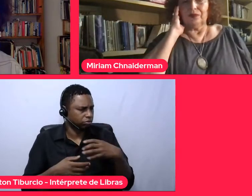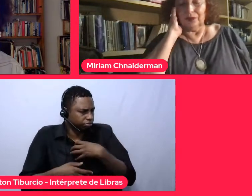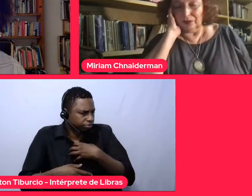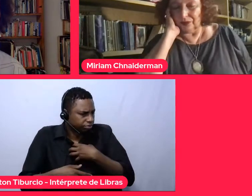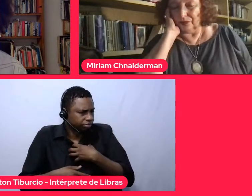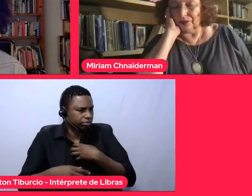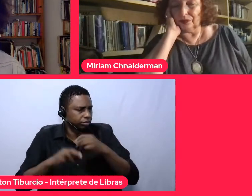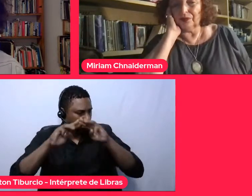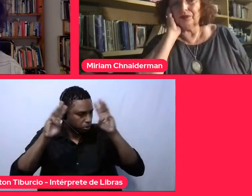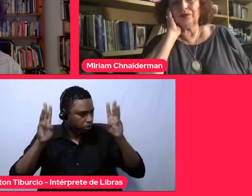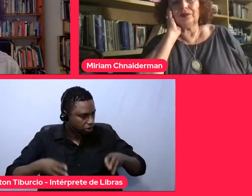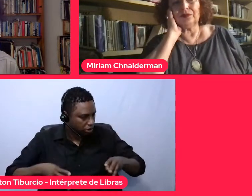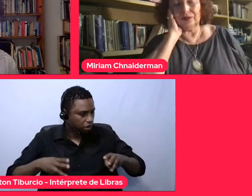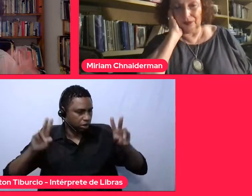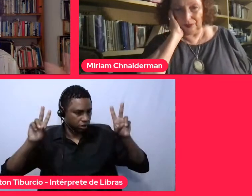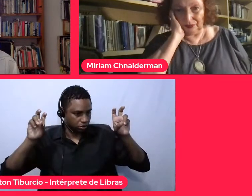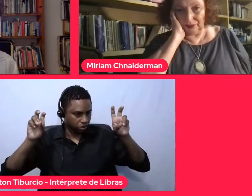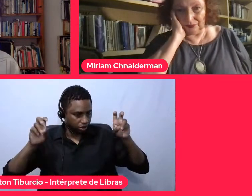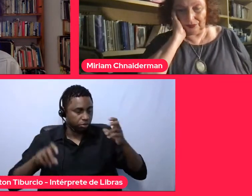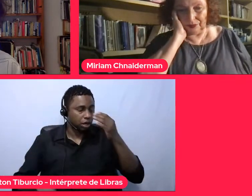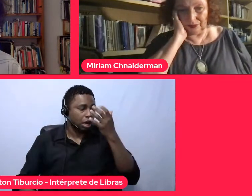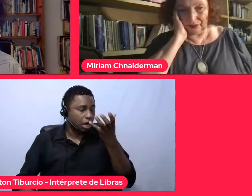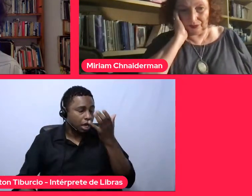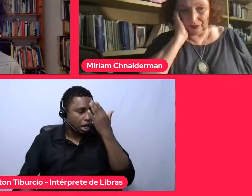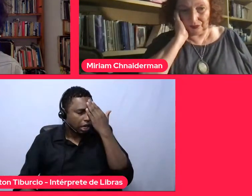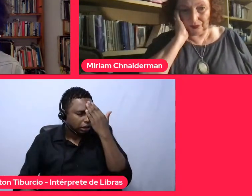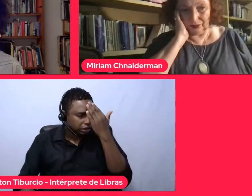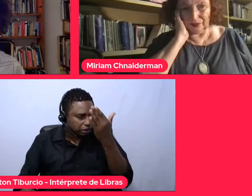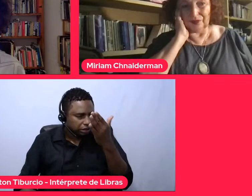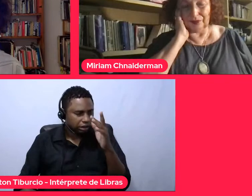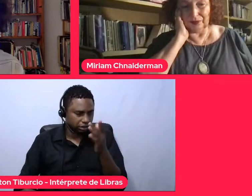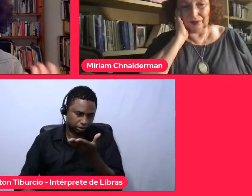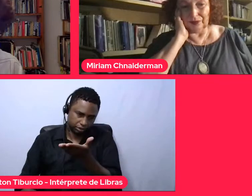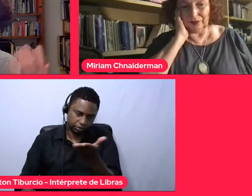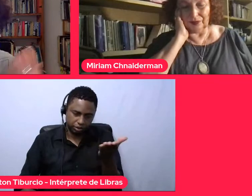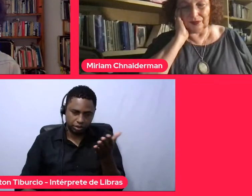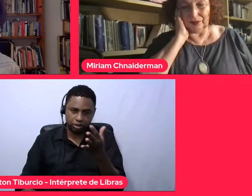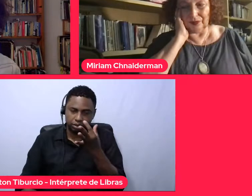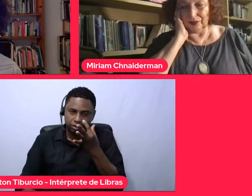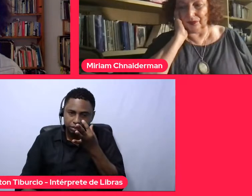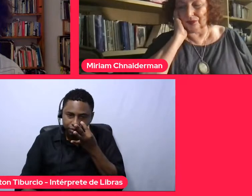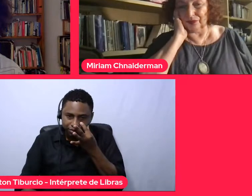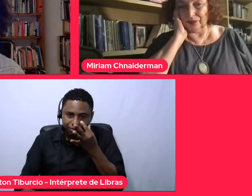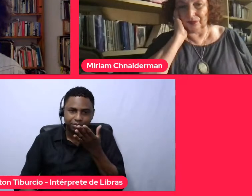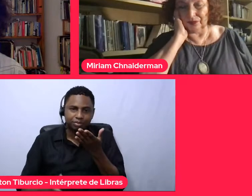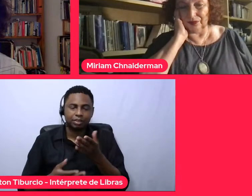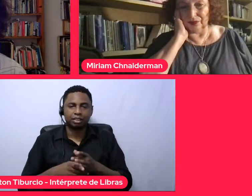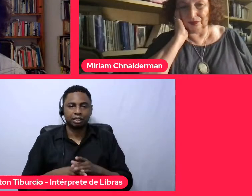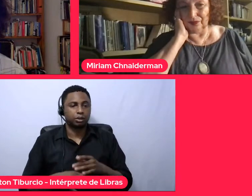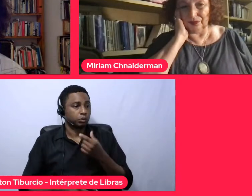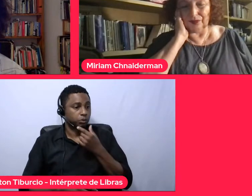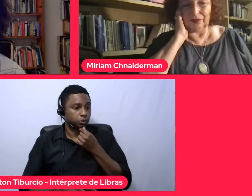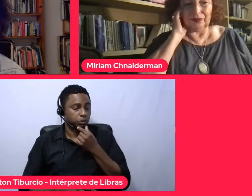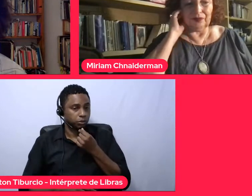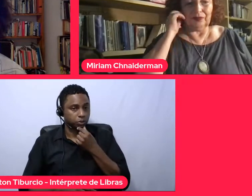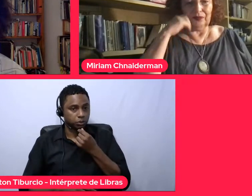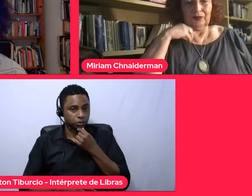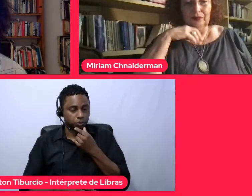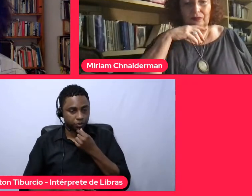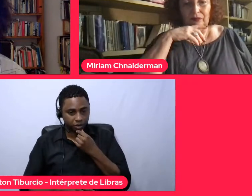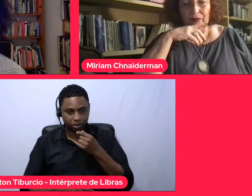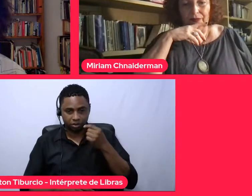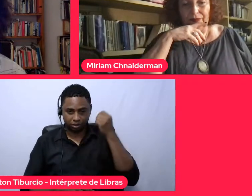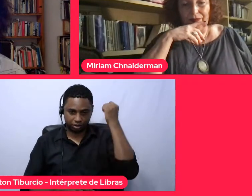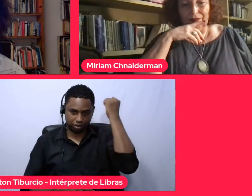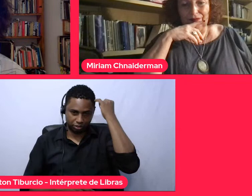e do tema. Queria agradecer a presença de todos, os nossos meninos que, Jéssica e